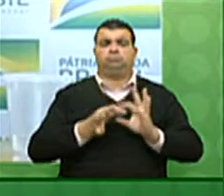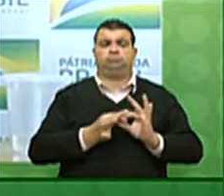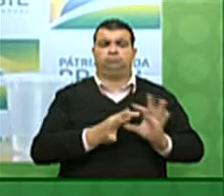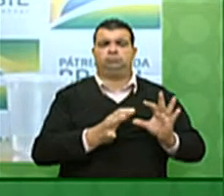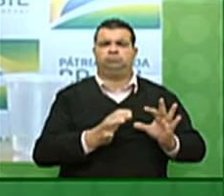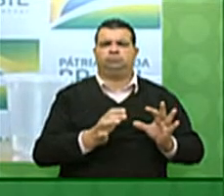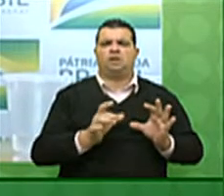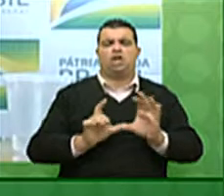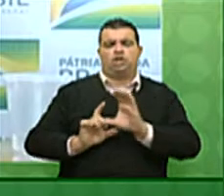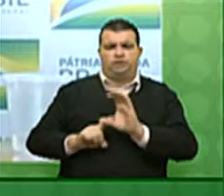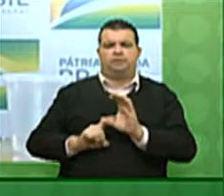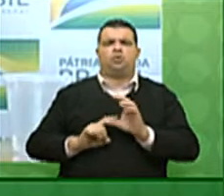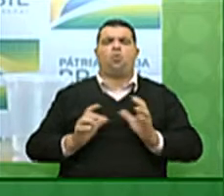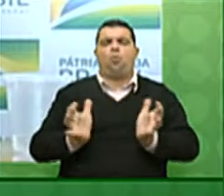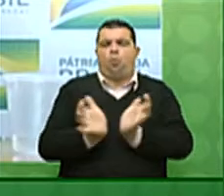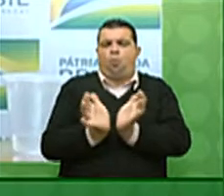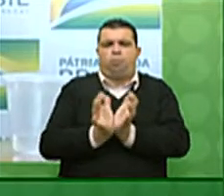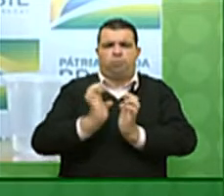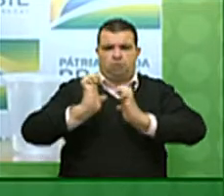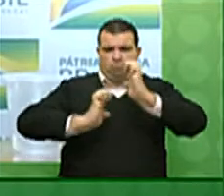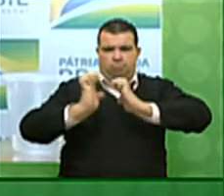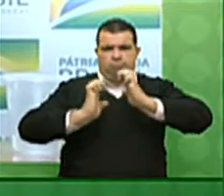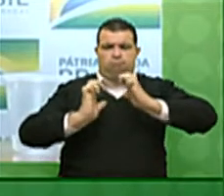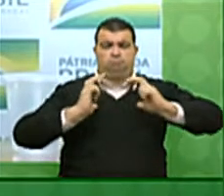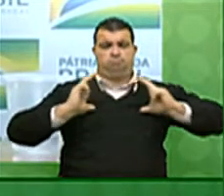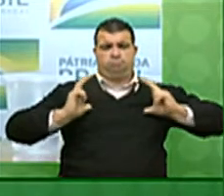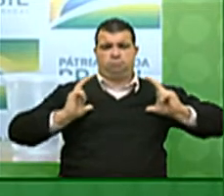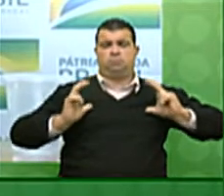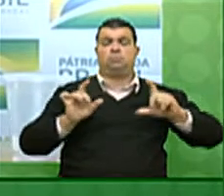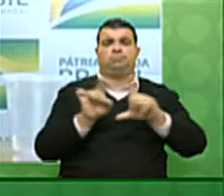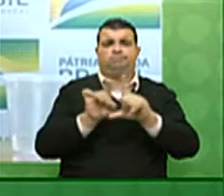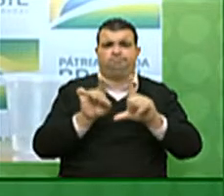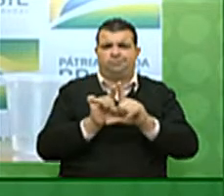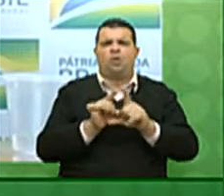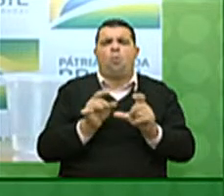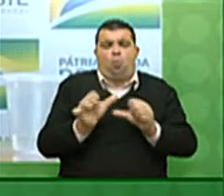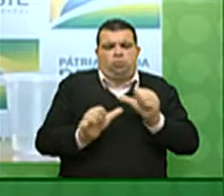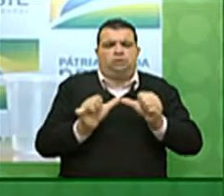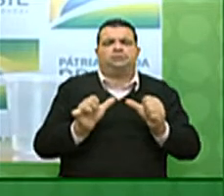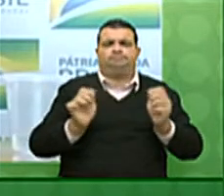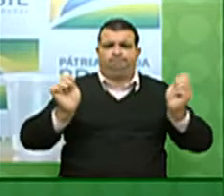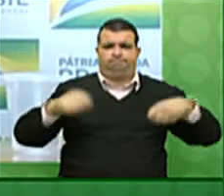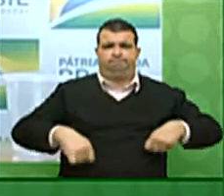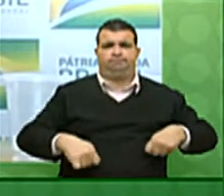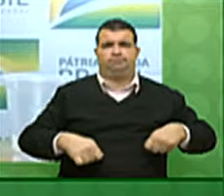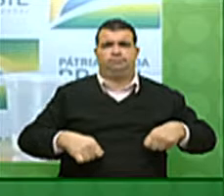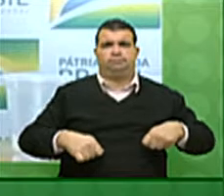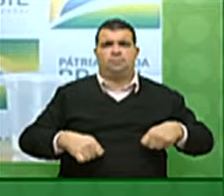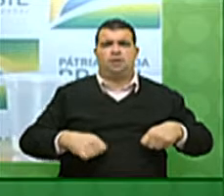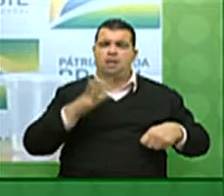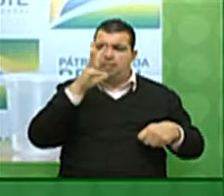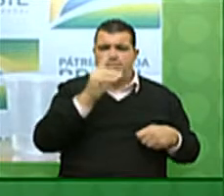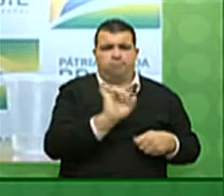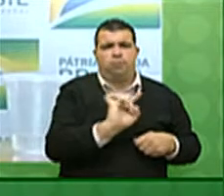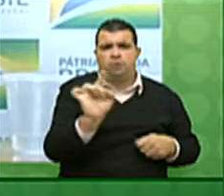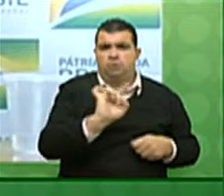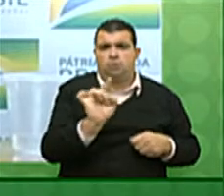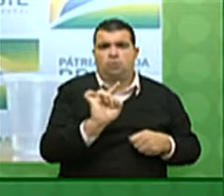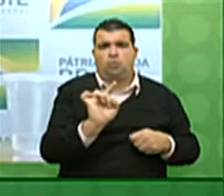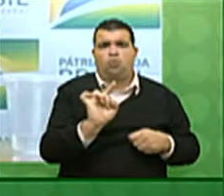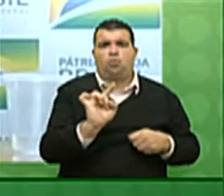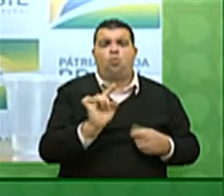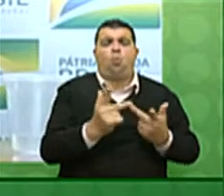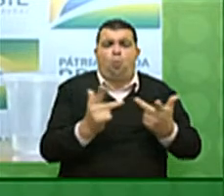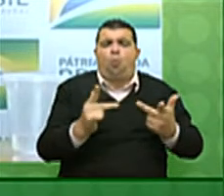ativos à iniciativa privada, bem como medidas para a desburocratização do Estado.